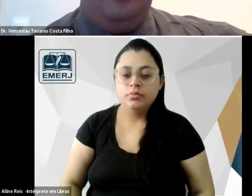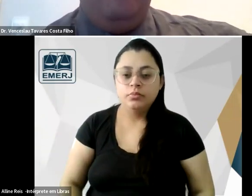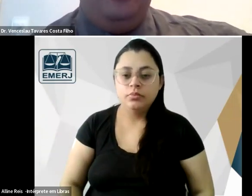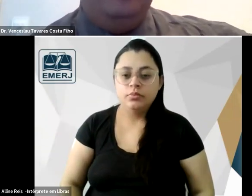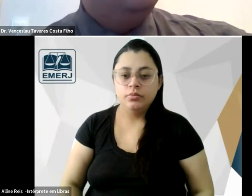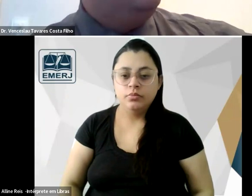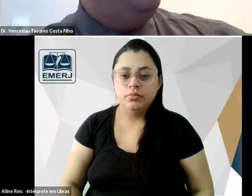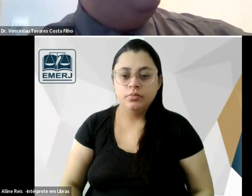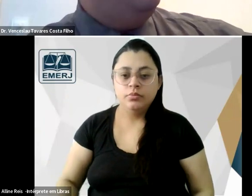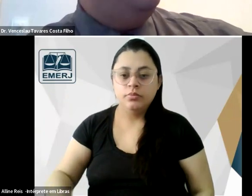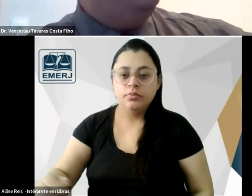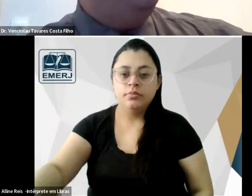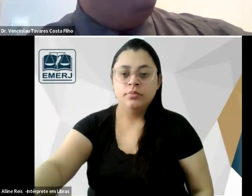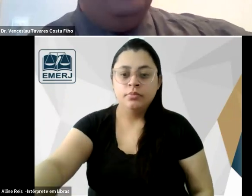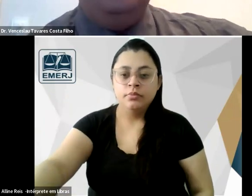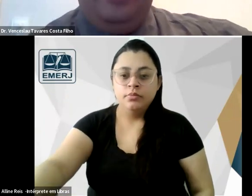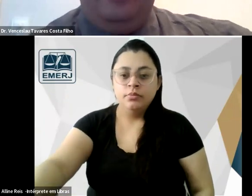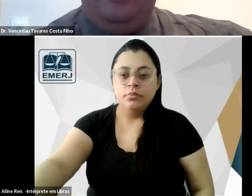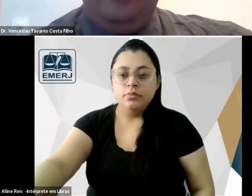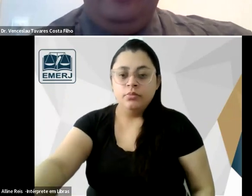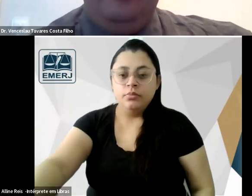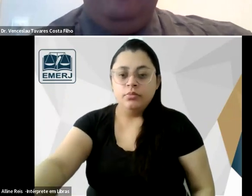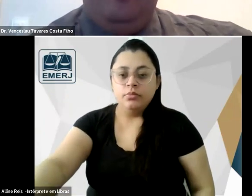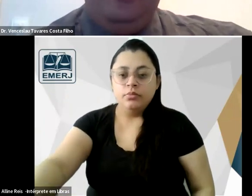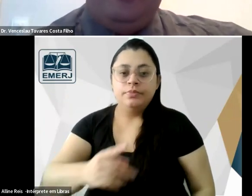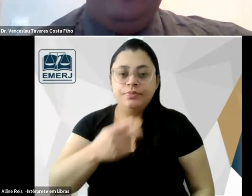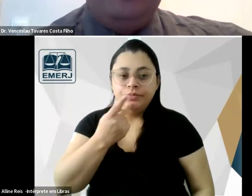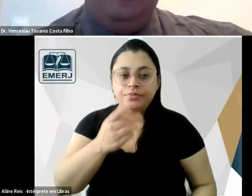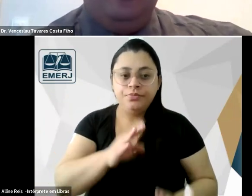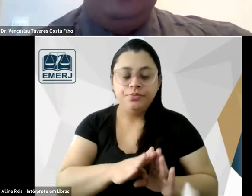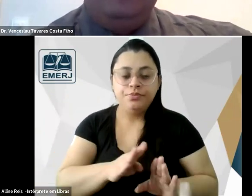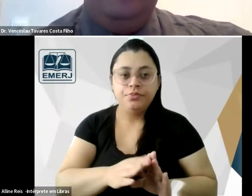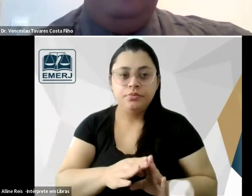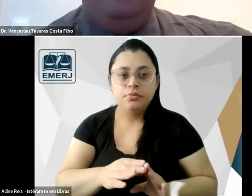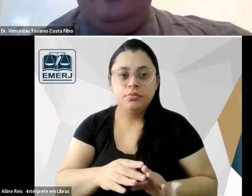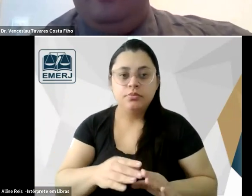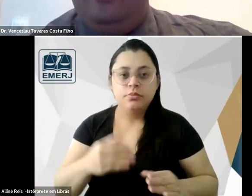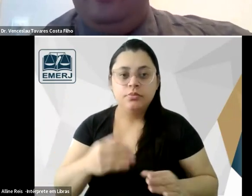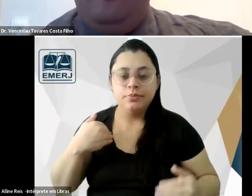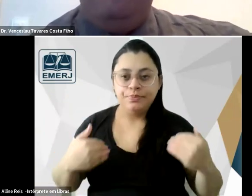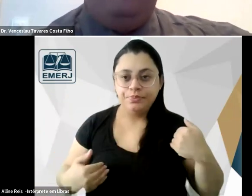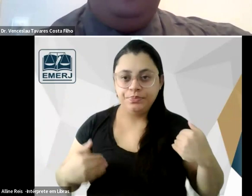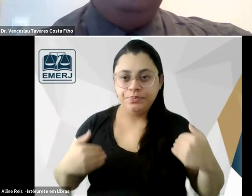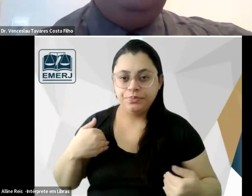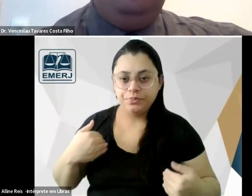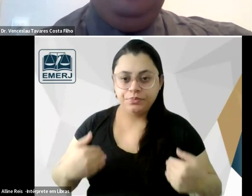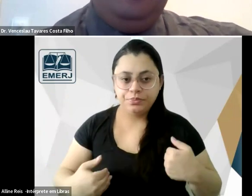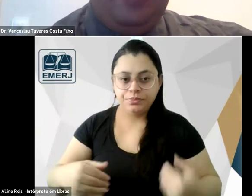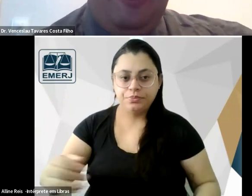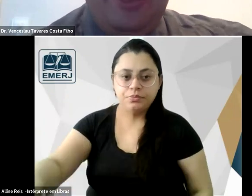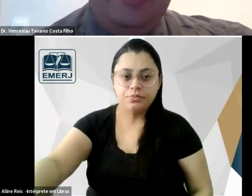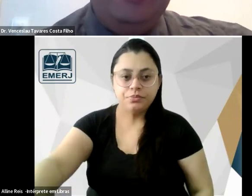das mulheres vai dizer ainda que do ponto de vista fisiológico pelo fato